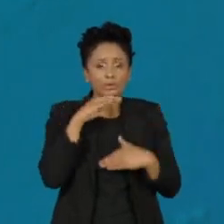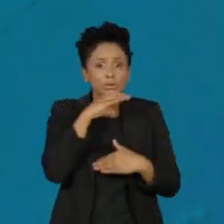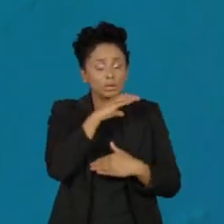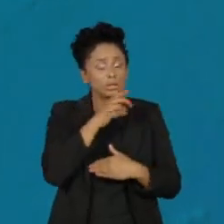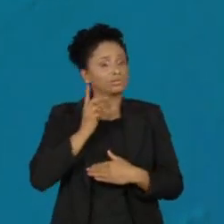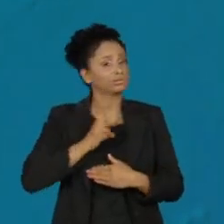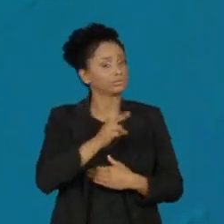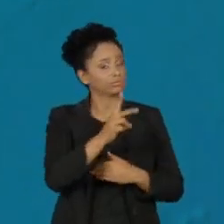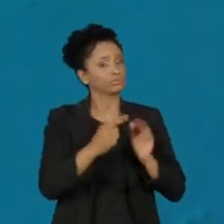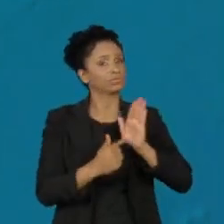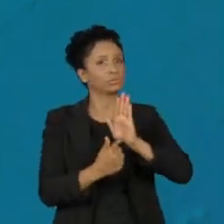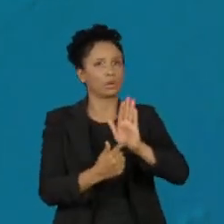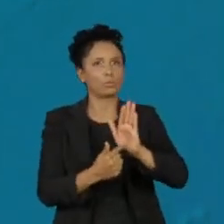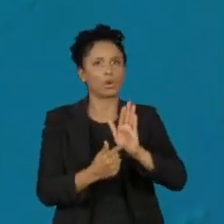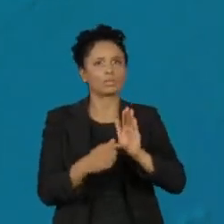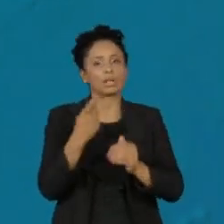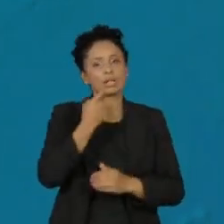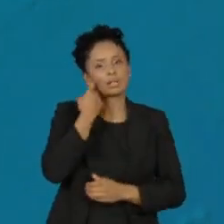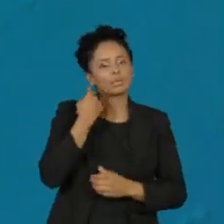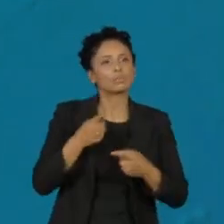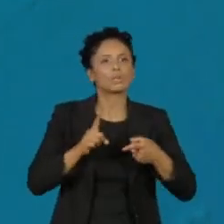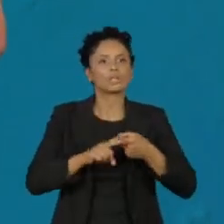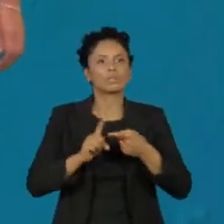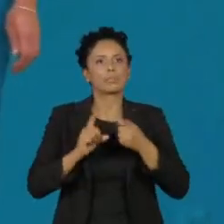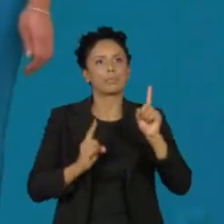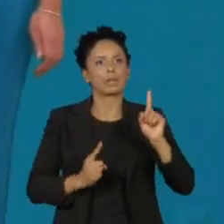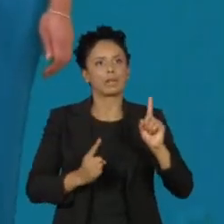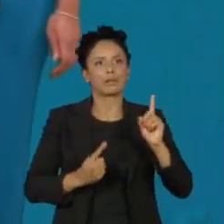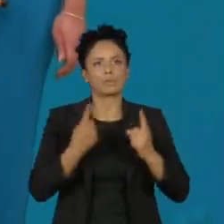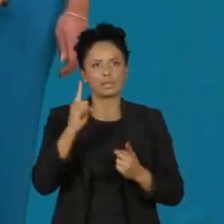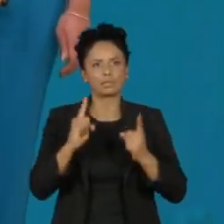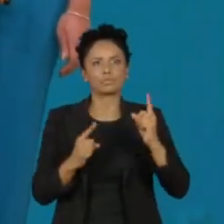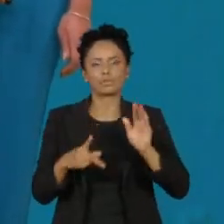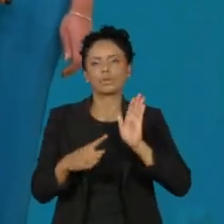destaque. Arassatuba e Presidente Prudente com máxima de 32 graus hoje.